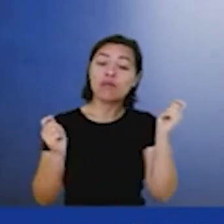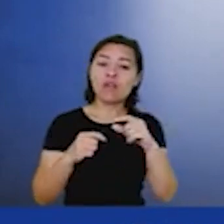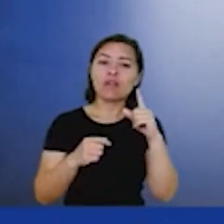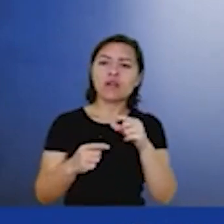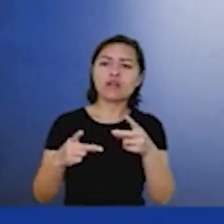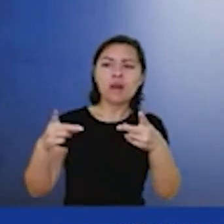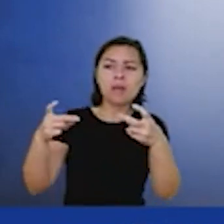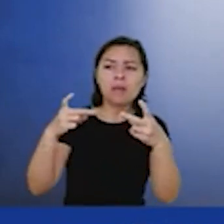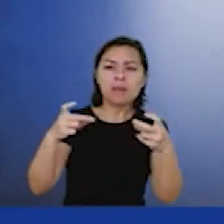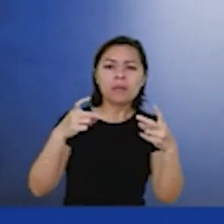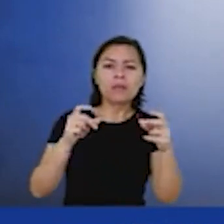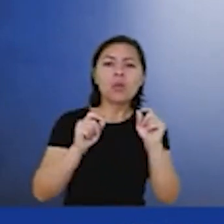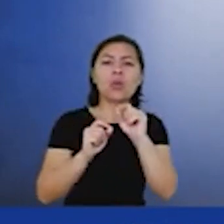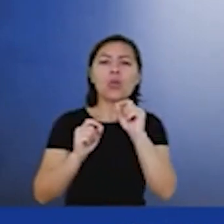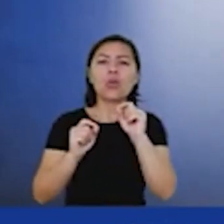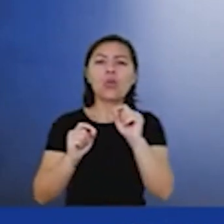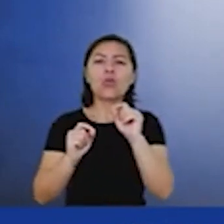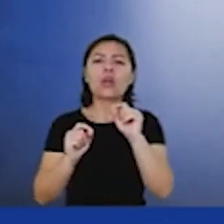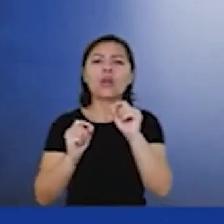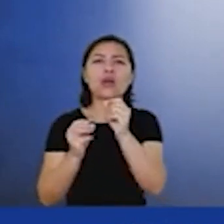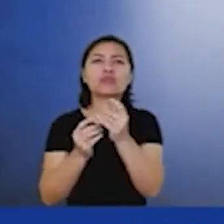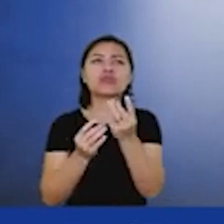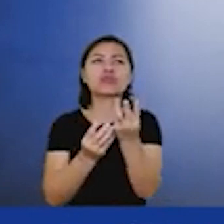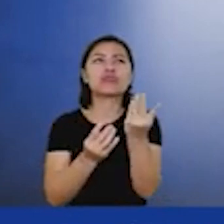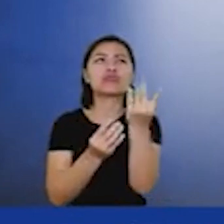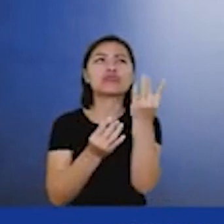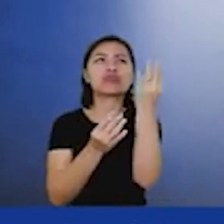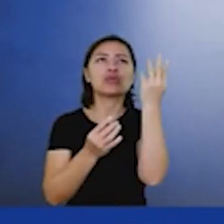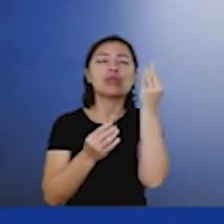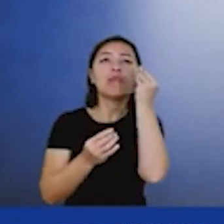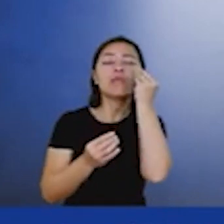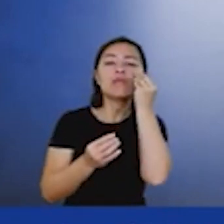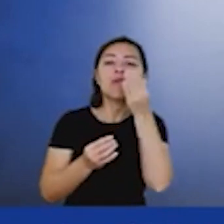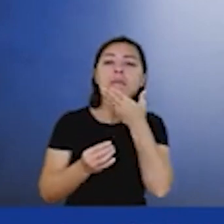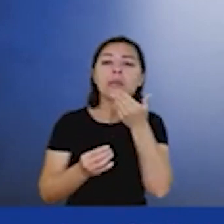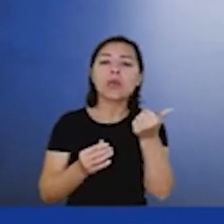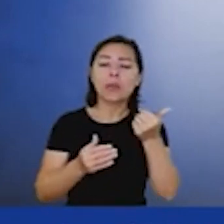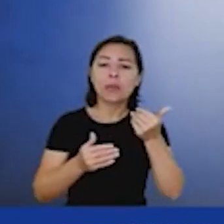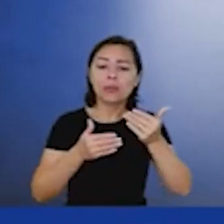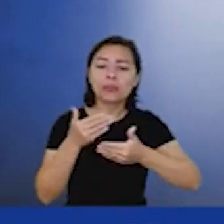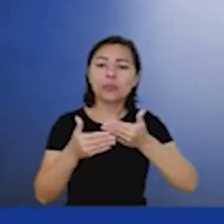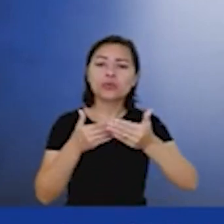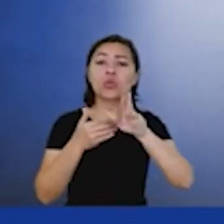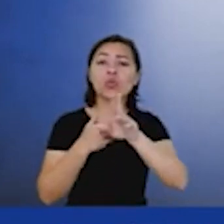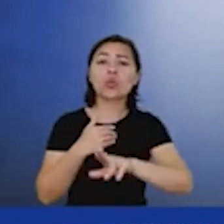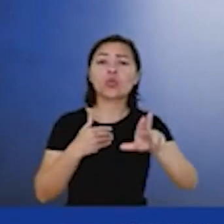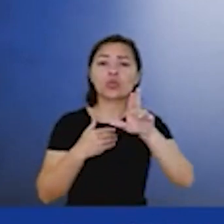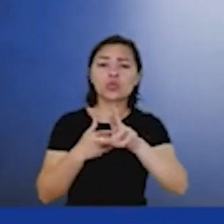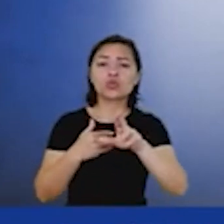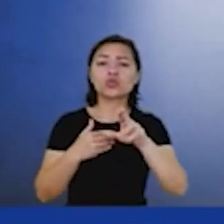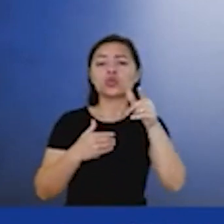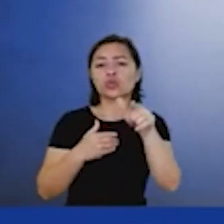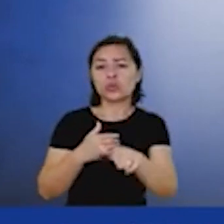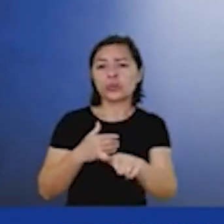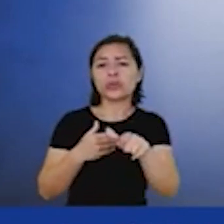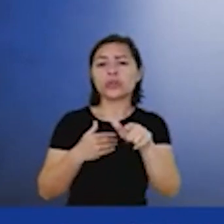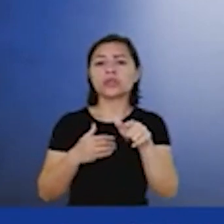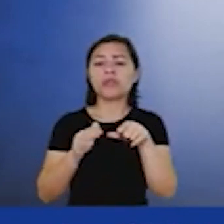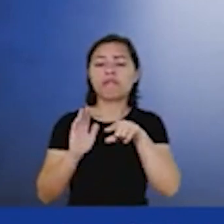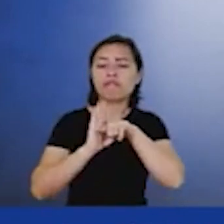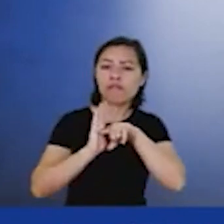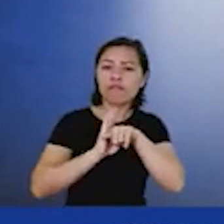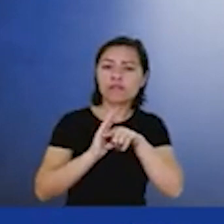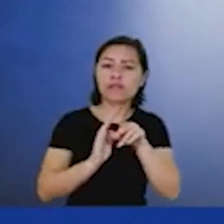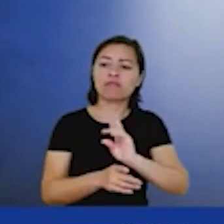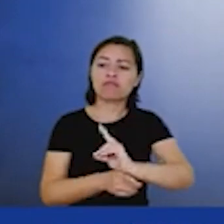emissões e melhorar os processos de reporte verificação